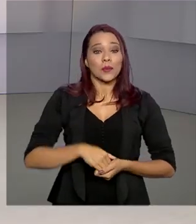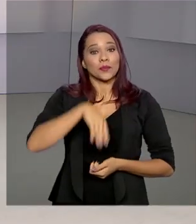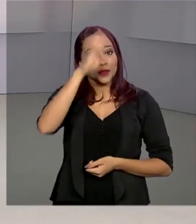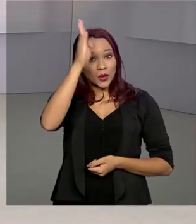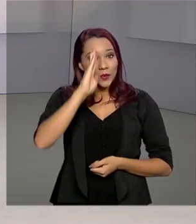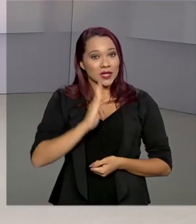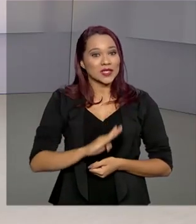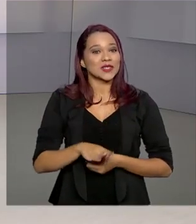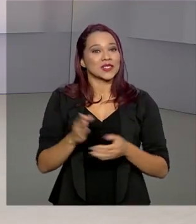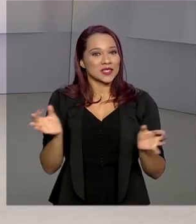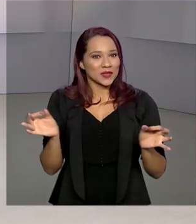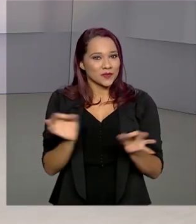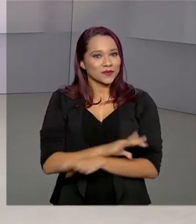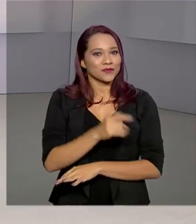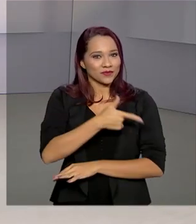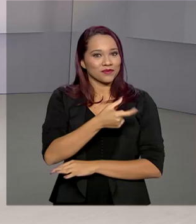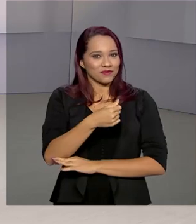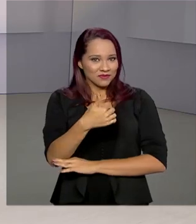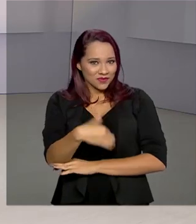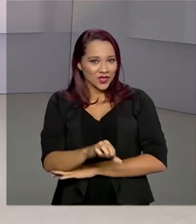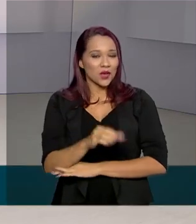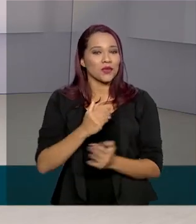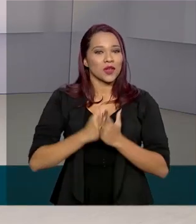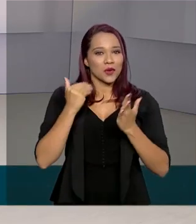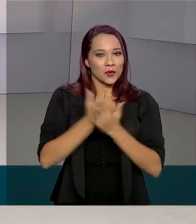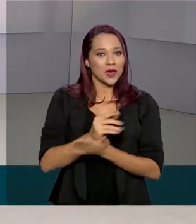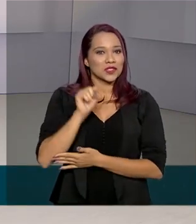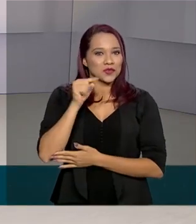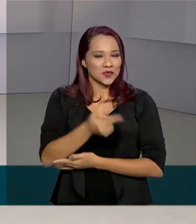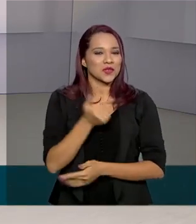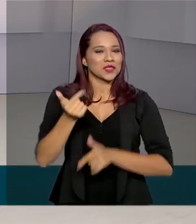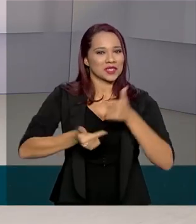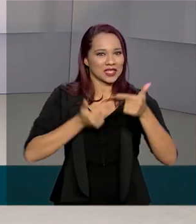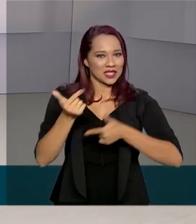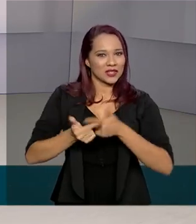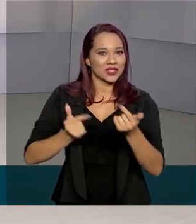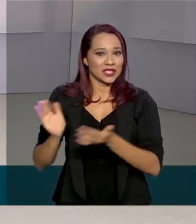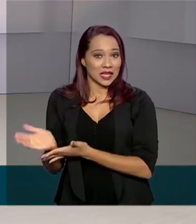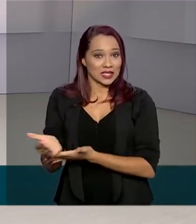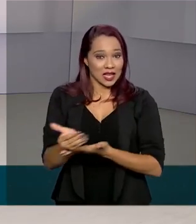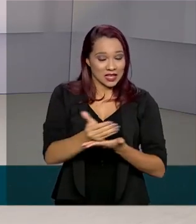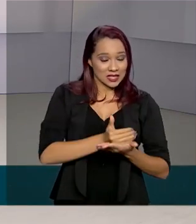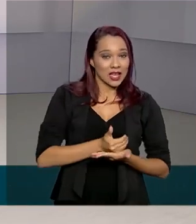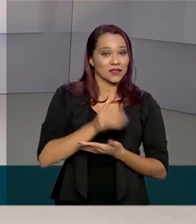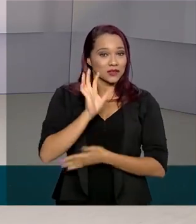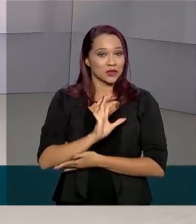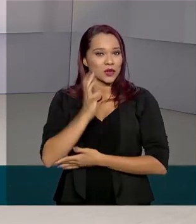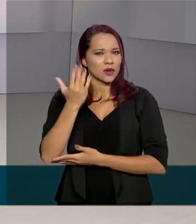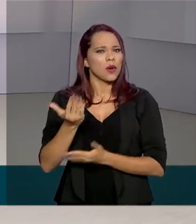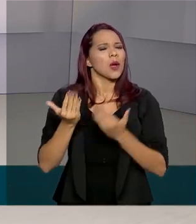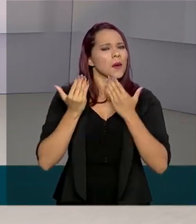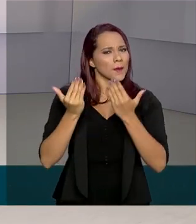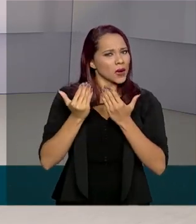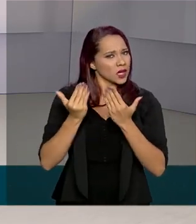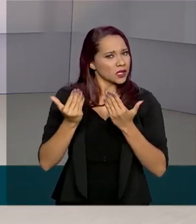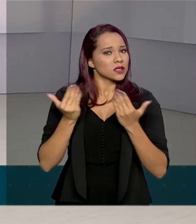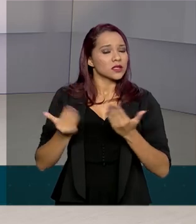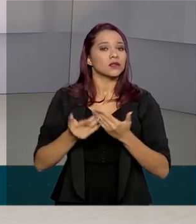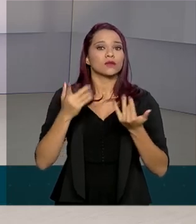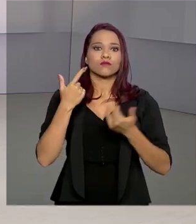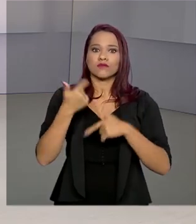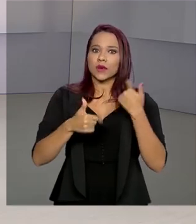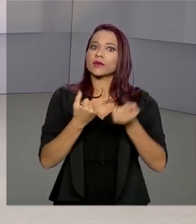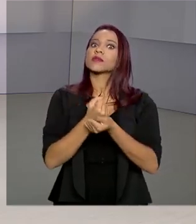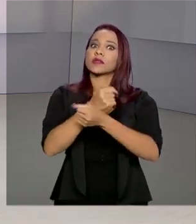fechou 2019 com mais de mil trabalhadores resgatados de situações análogas ao trabalho escravo.